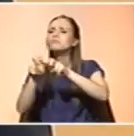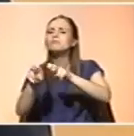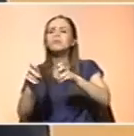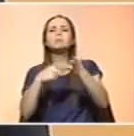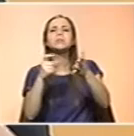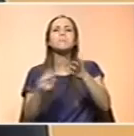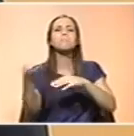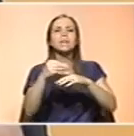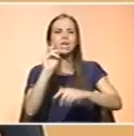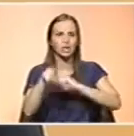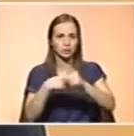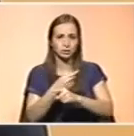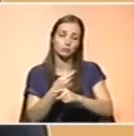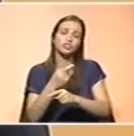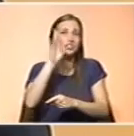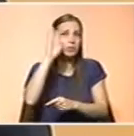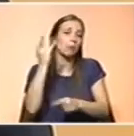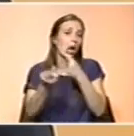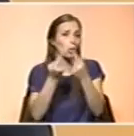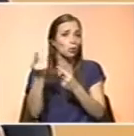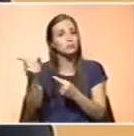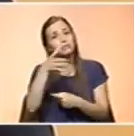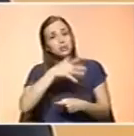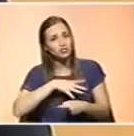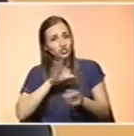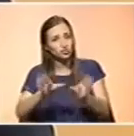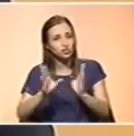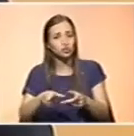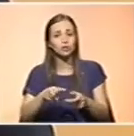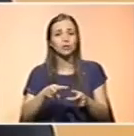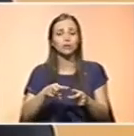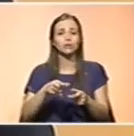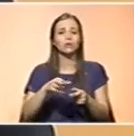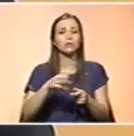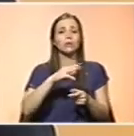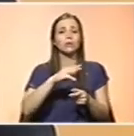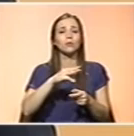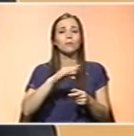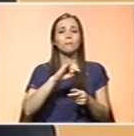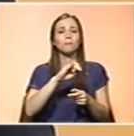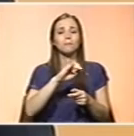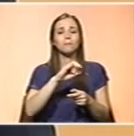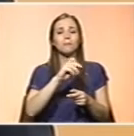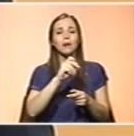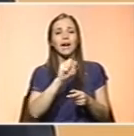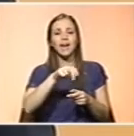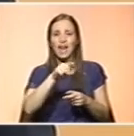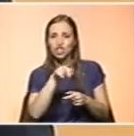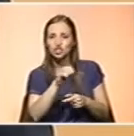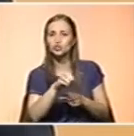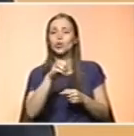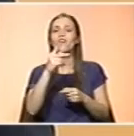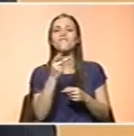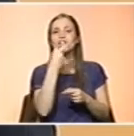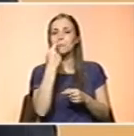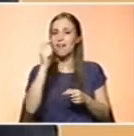Portugal. Já se sabe algumas, não é? Como falou-se do molibodênio, também da vitamina E, da vitamina